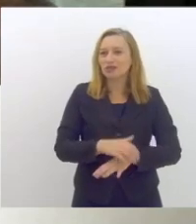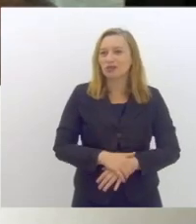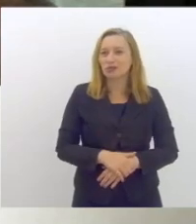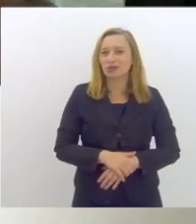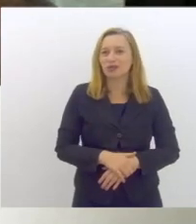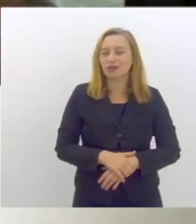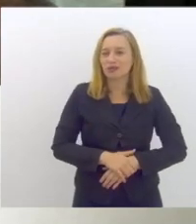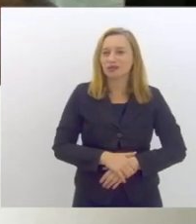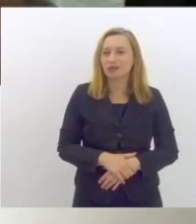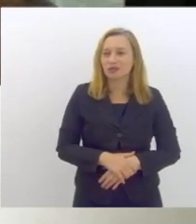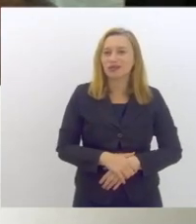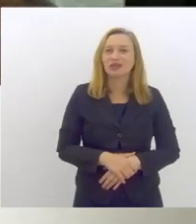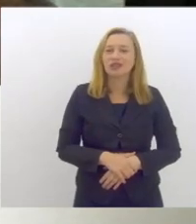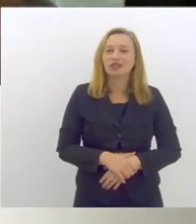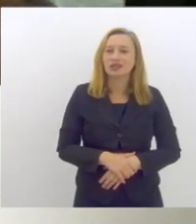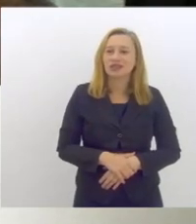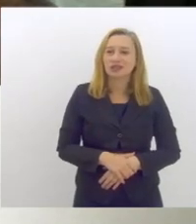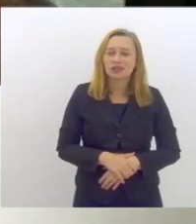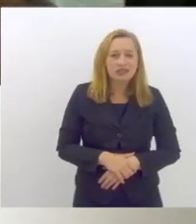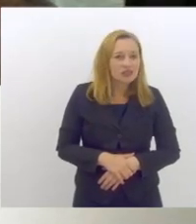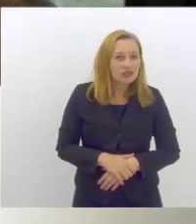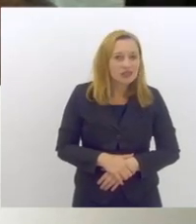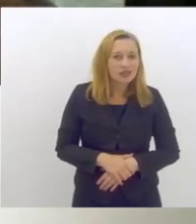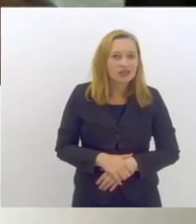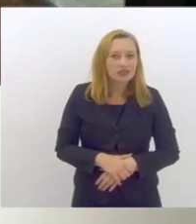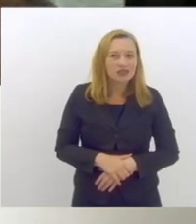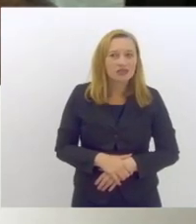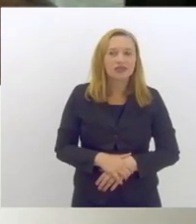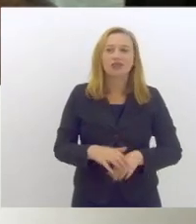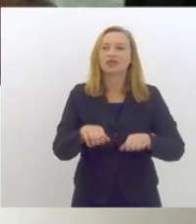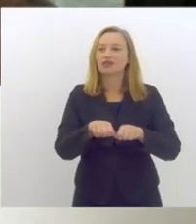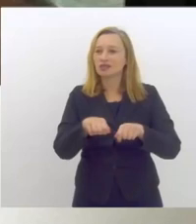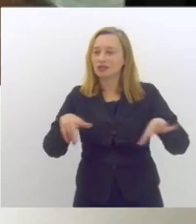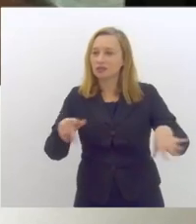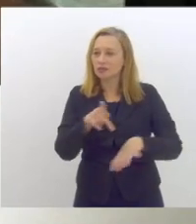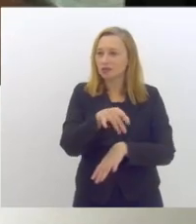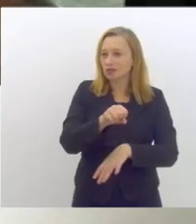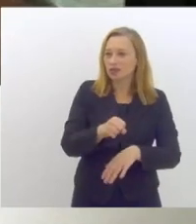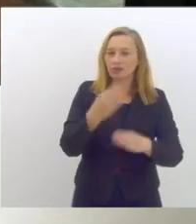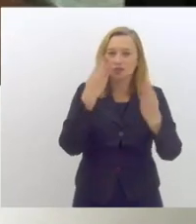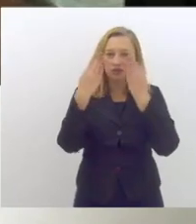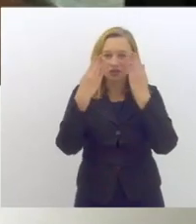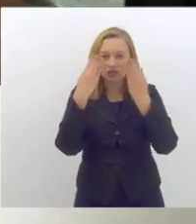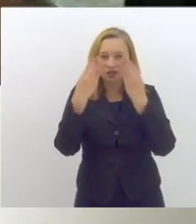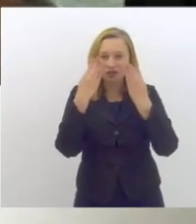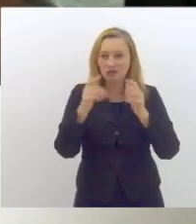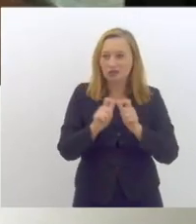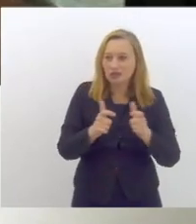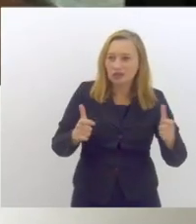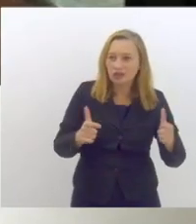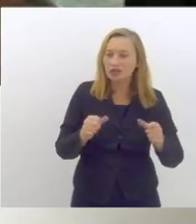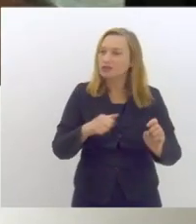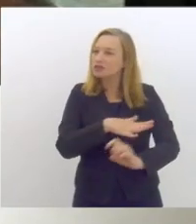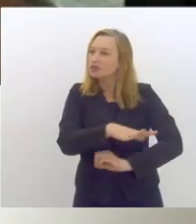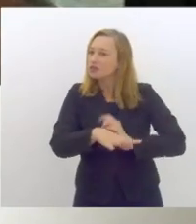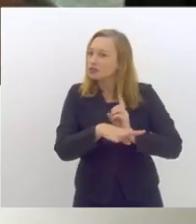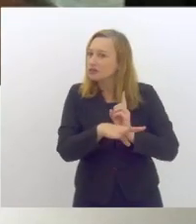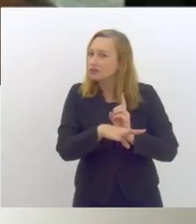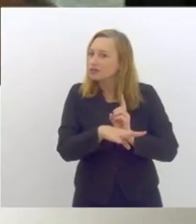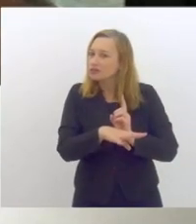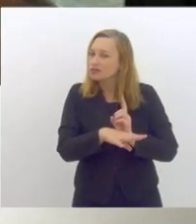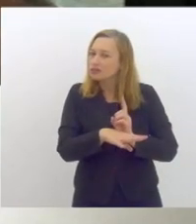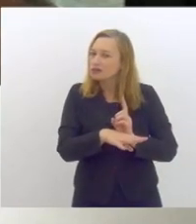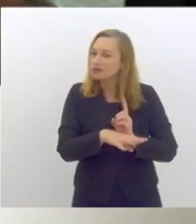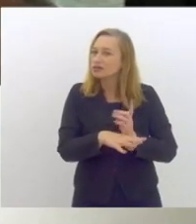e é fato notório que as causas da pandemia prejudicaram o psicológico de grande parte da sociedade e a